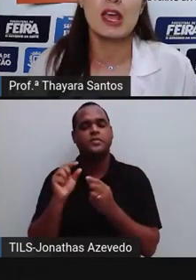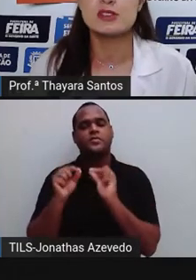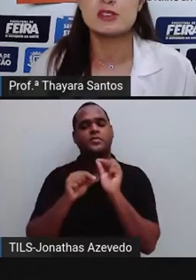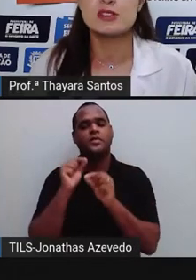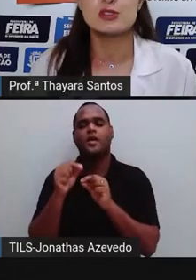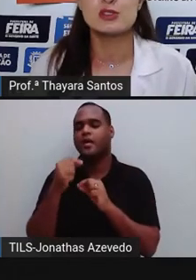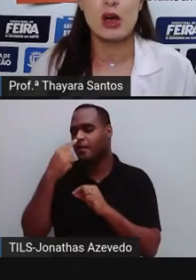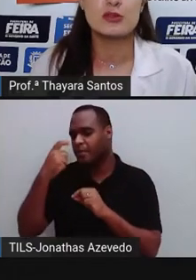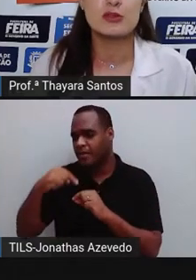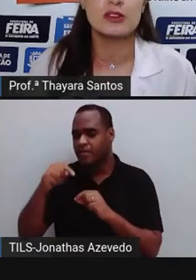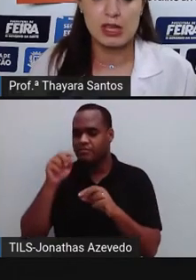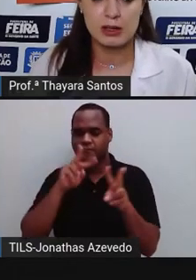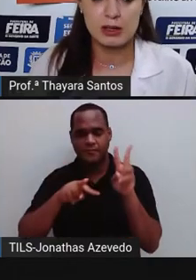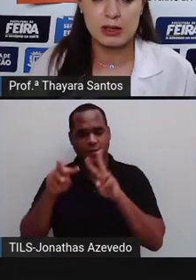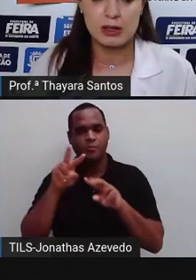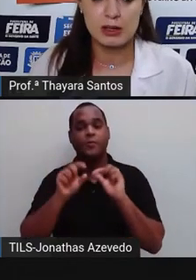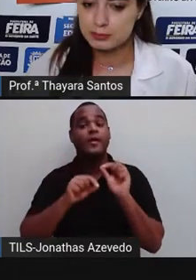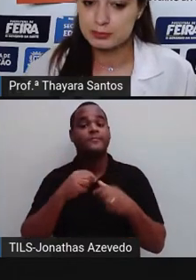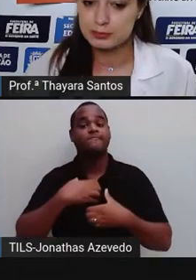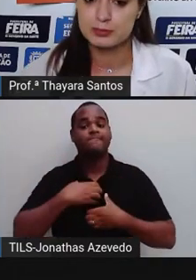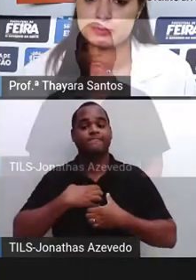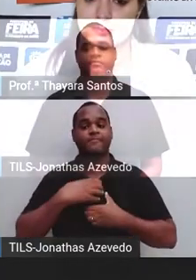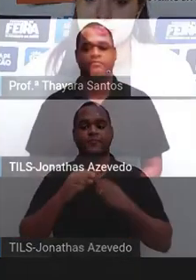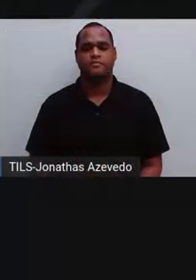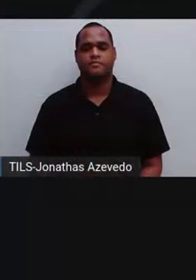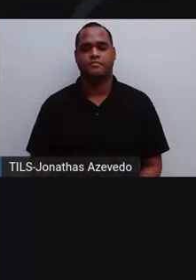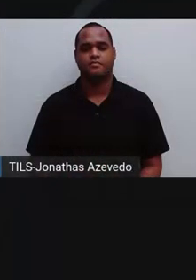sobre o que é essa poluição visual e os efeitos dela.